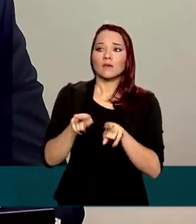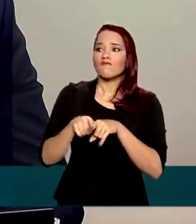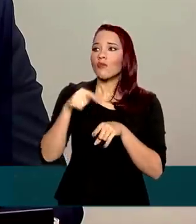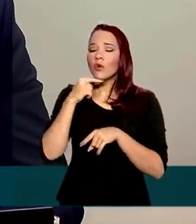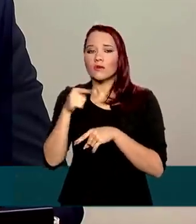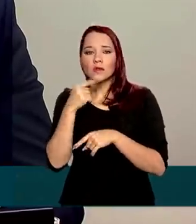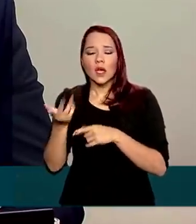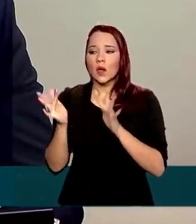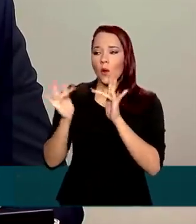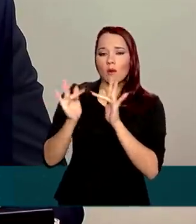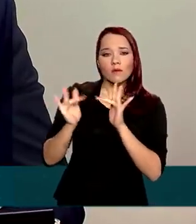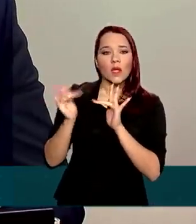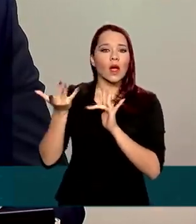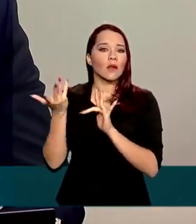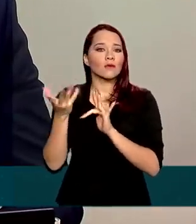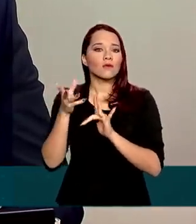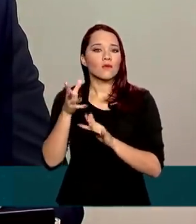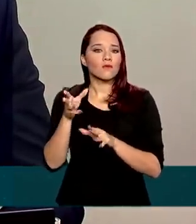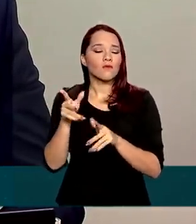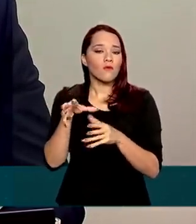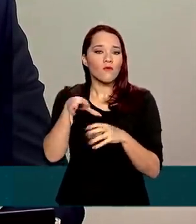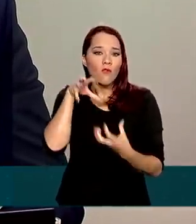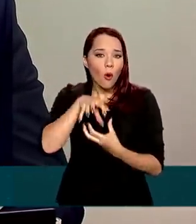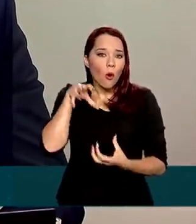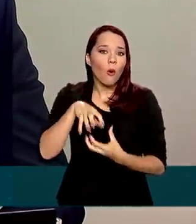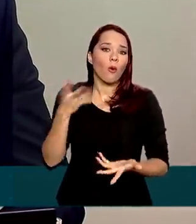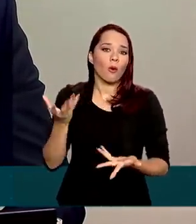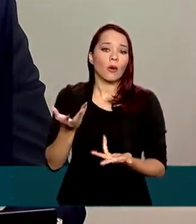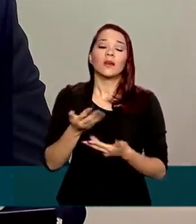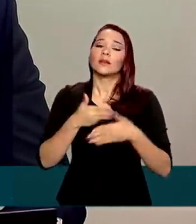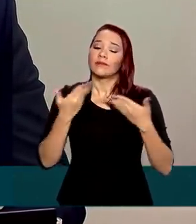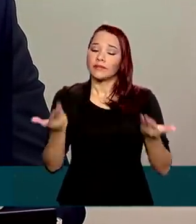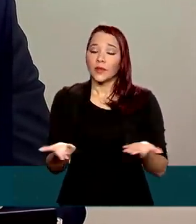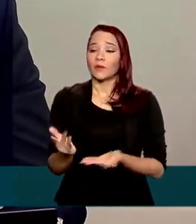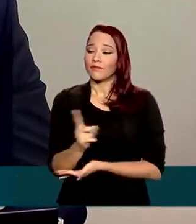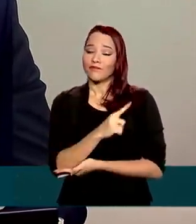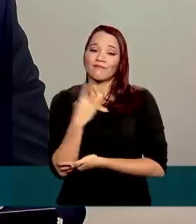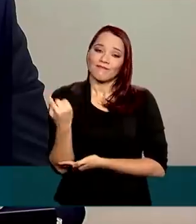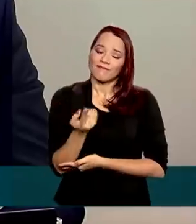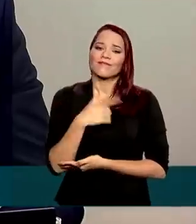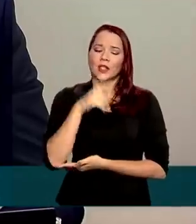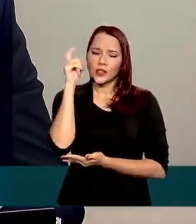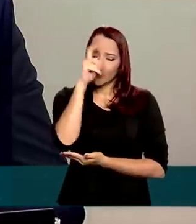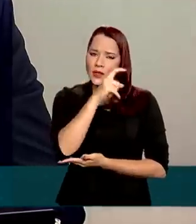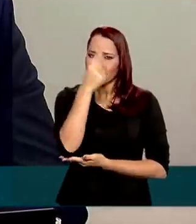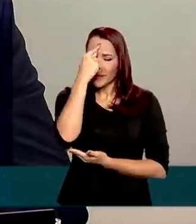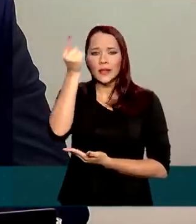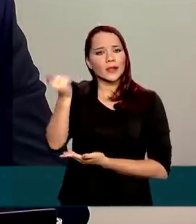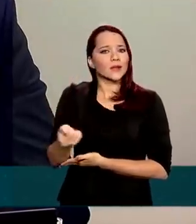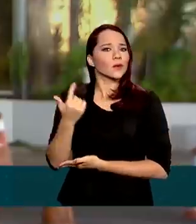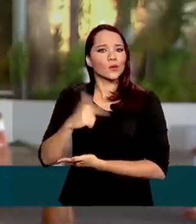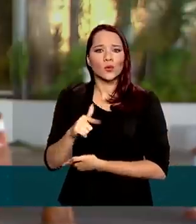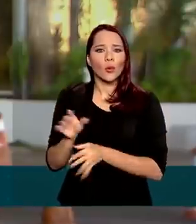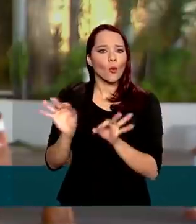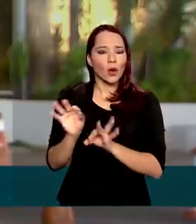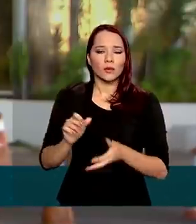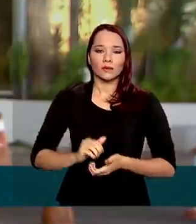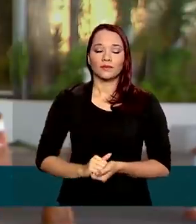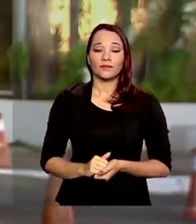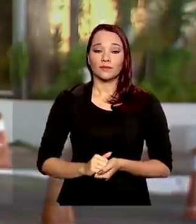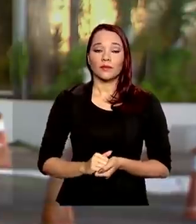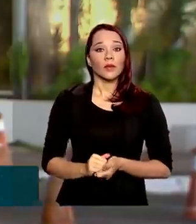mais velhos. Enfim, para nós que estamos tendo tudo isso, difícil, imagina isso que não estão. A